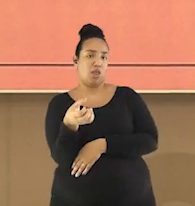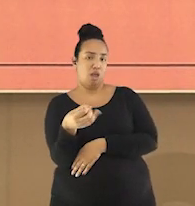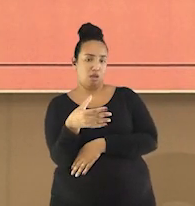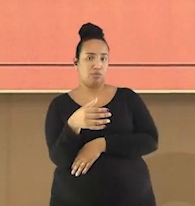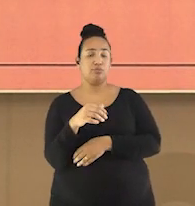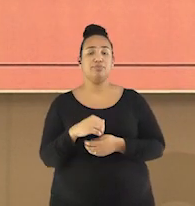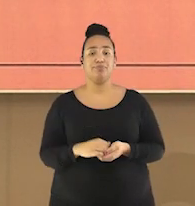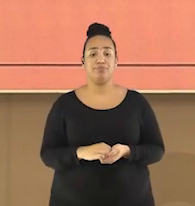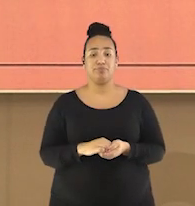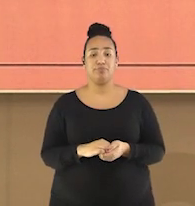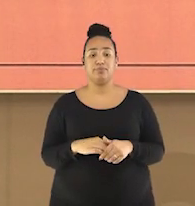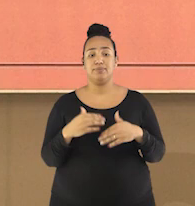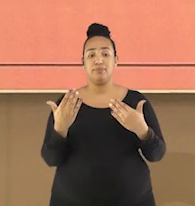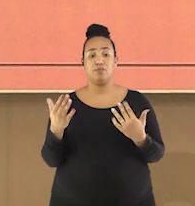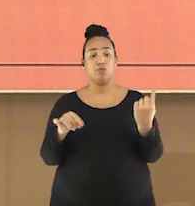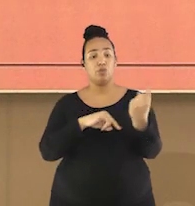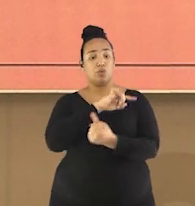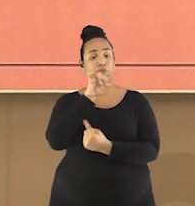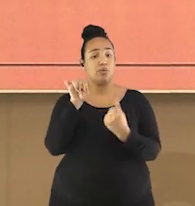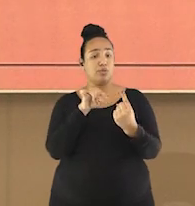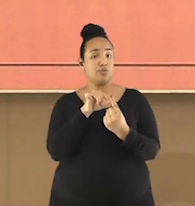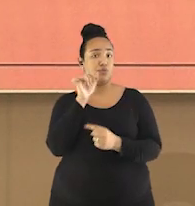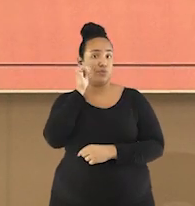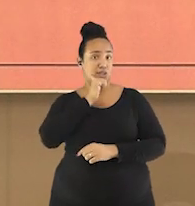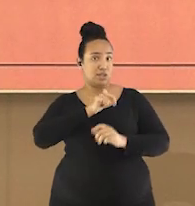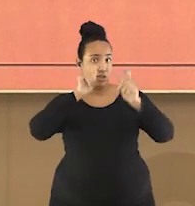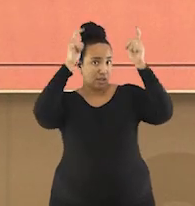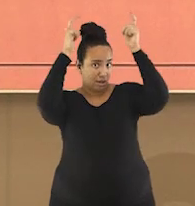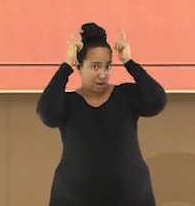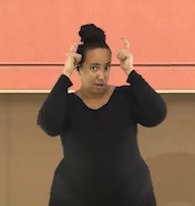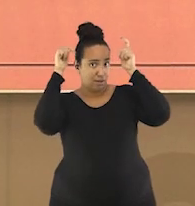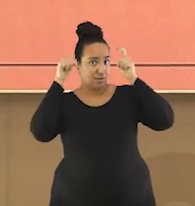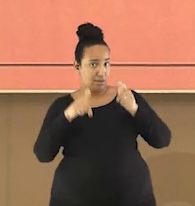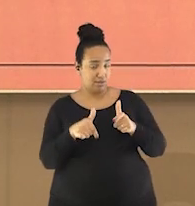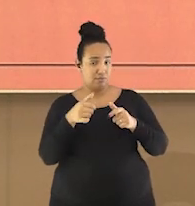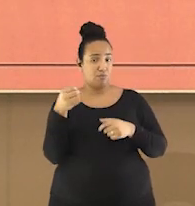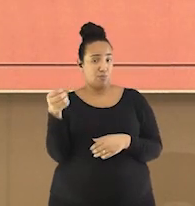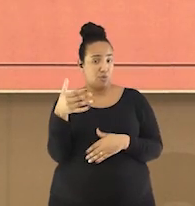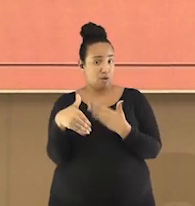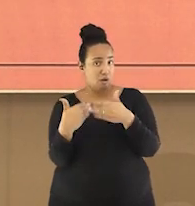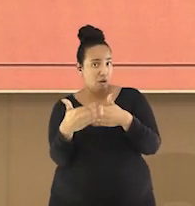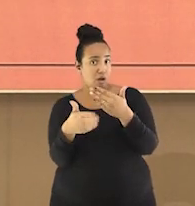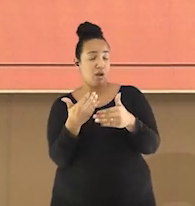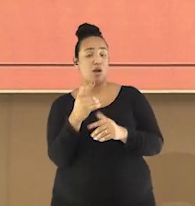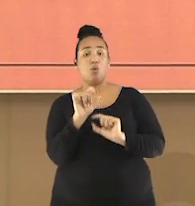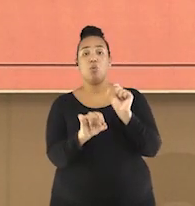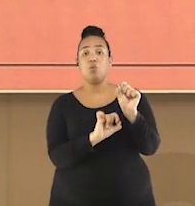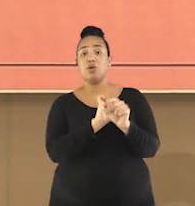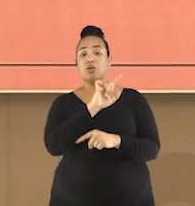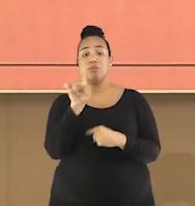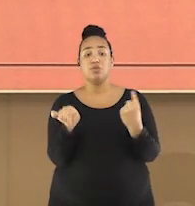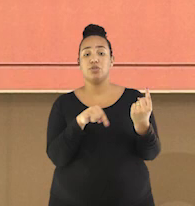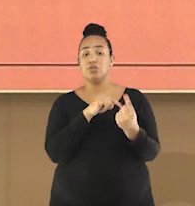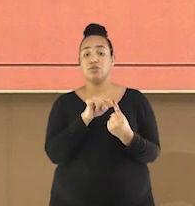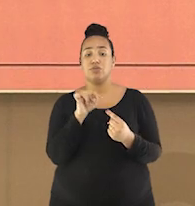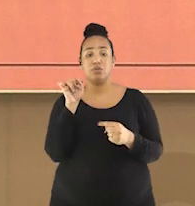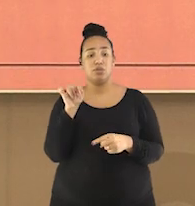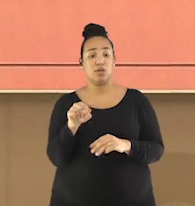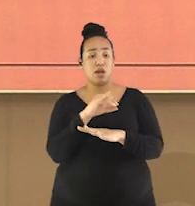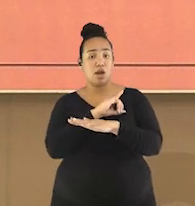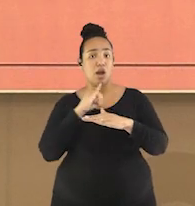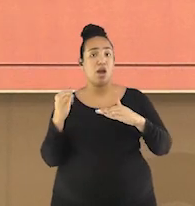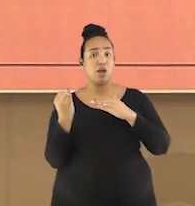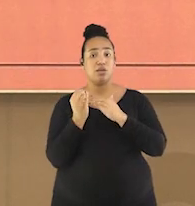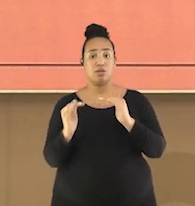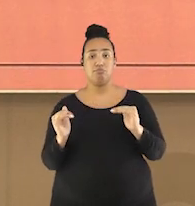objetivo de Rainilar Ivone, com o processo de modernização em andamento, era garantir a soberania da ilha